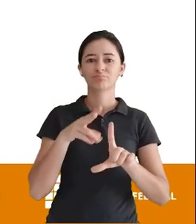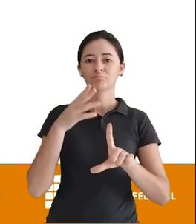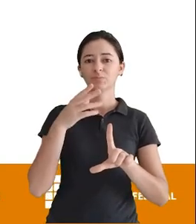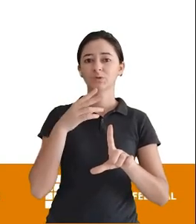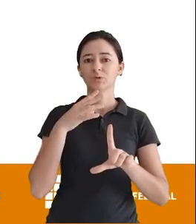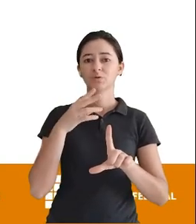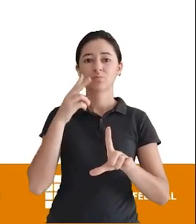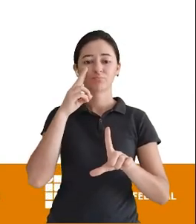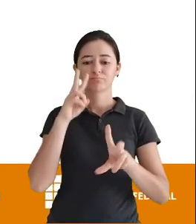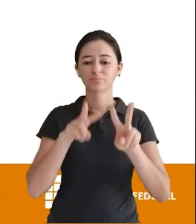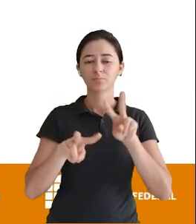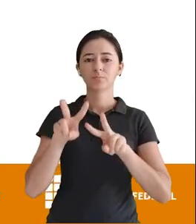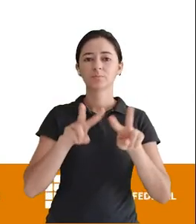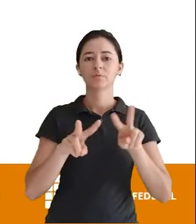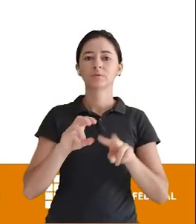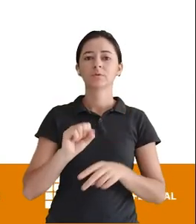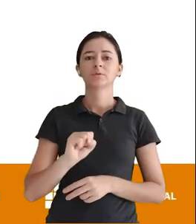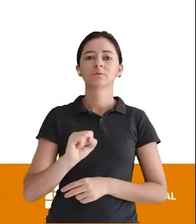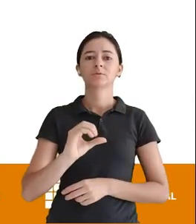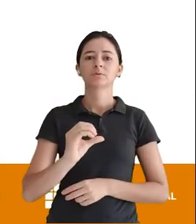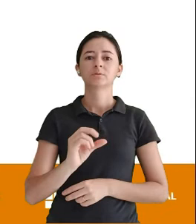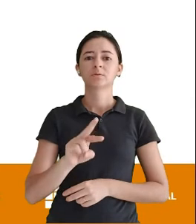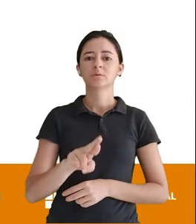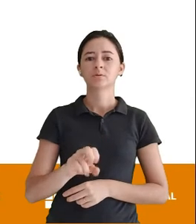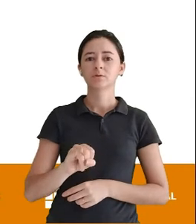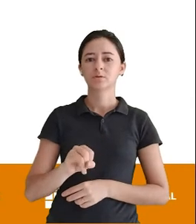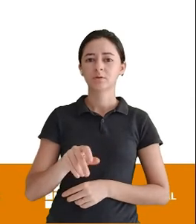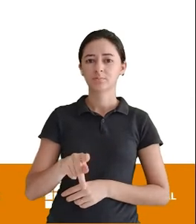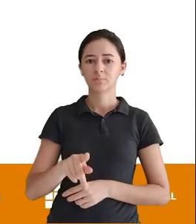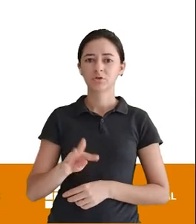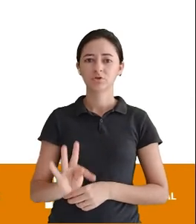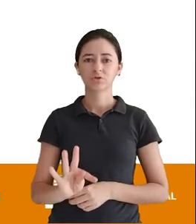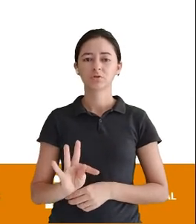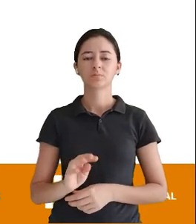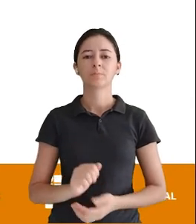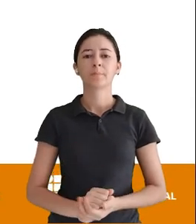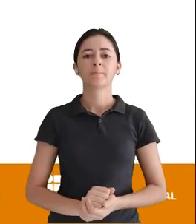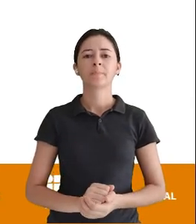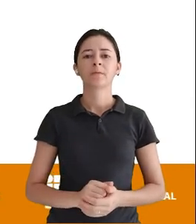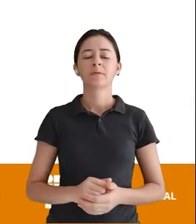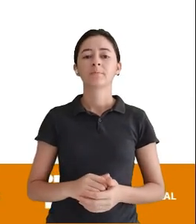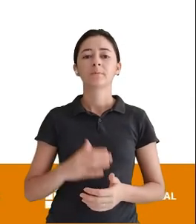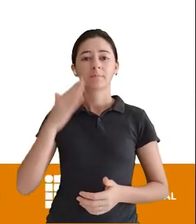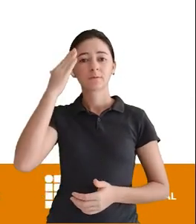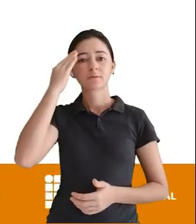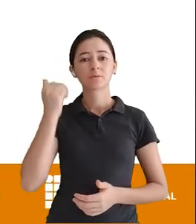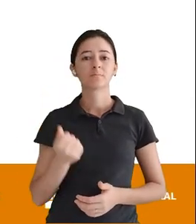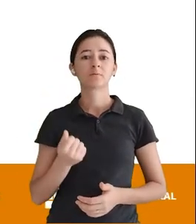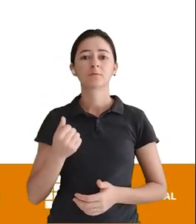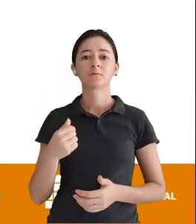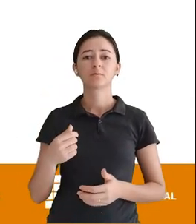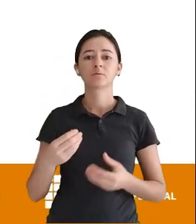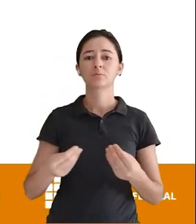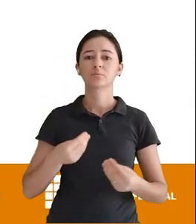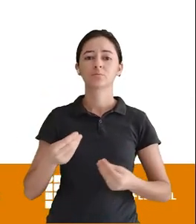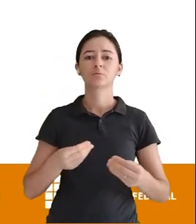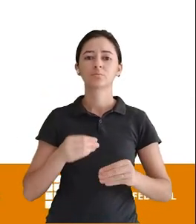De criação O script Que vai dizer Qual é O tipo de dado Do atributo Então para a gente ver O tipo de dado Do atributo